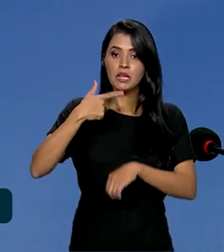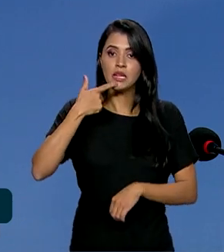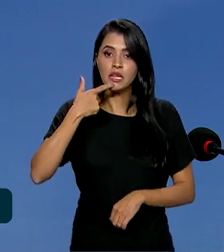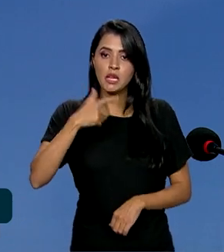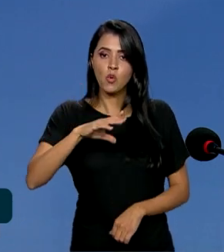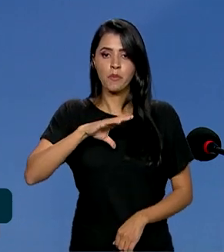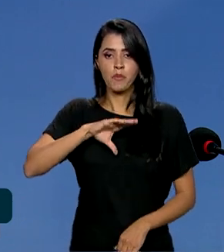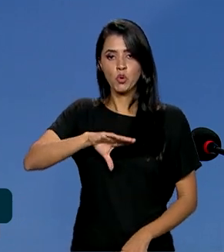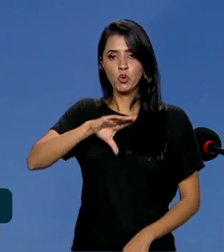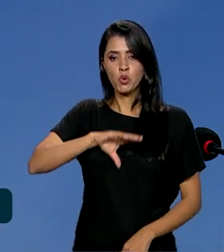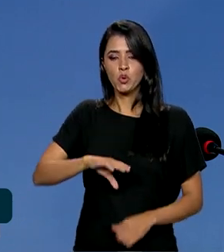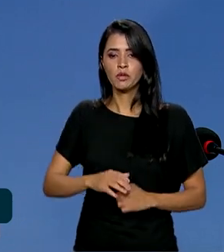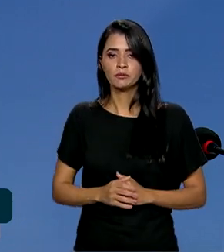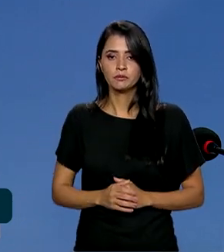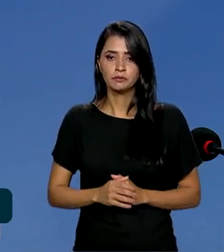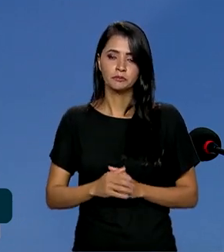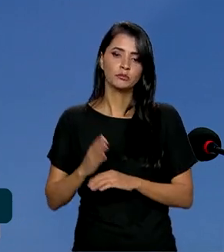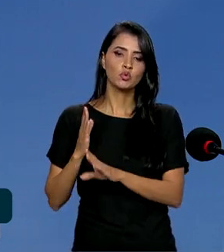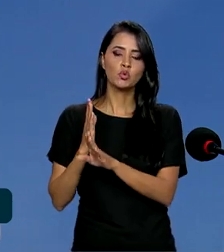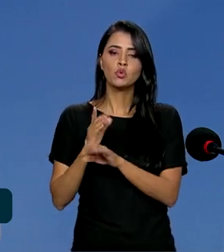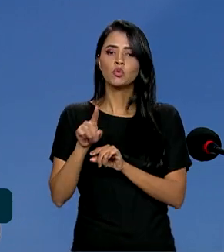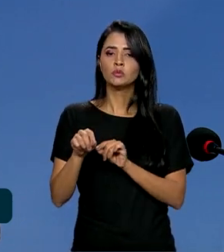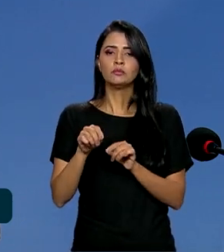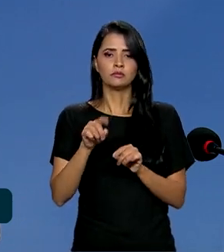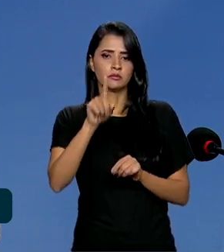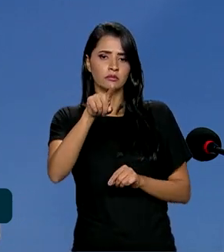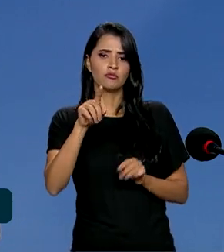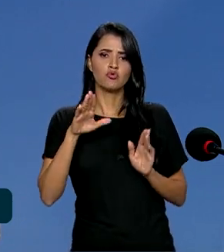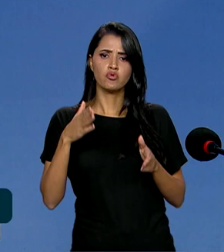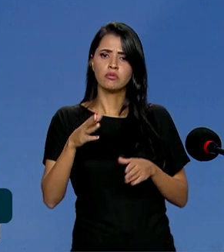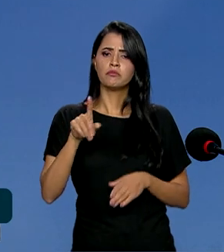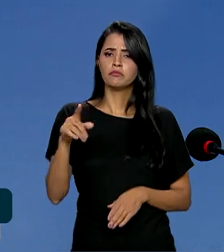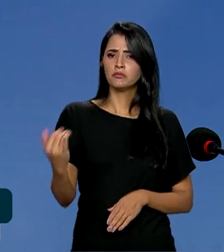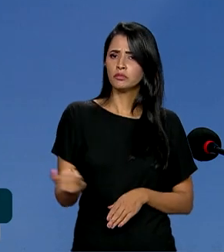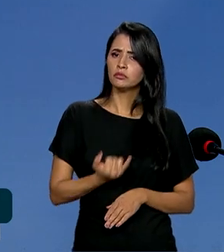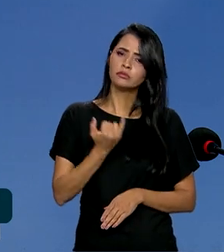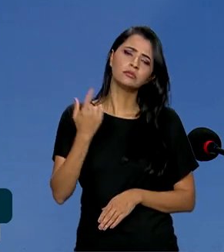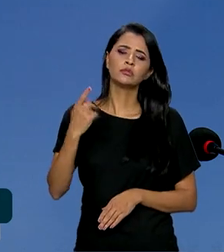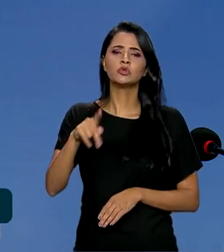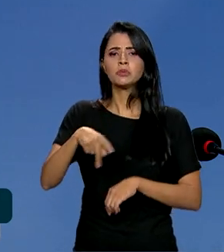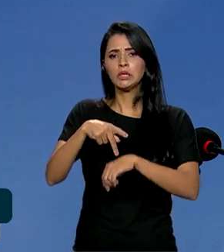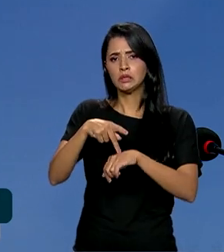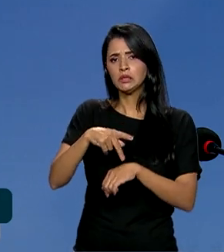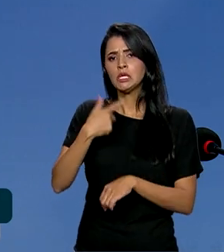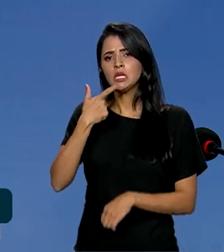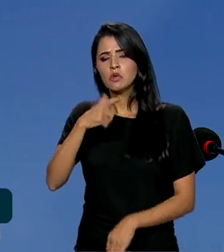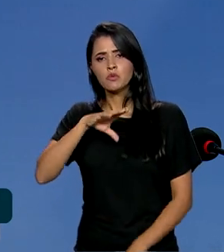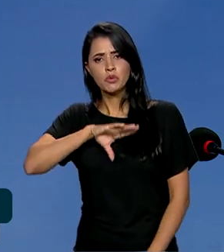interessante para os países de língua portuguesa na medida em que há,